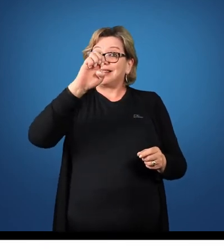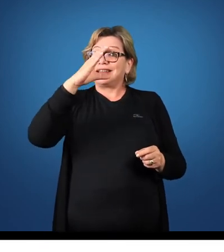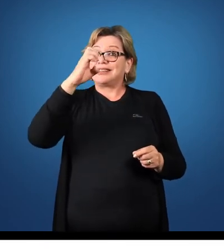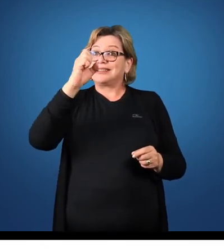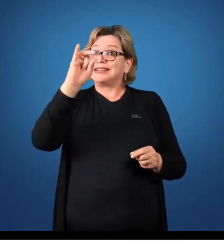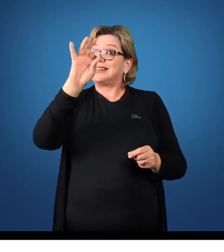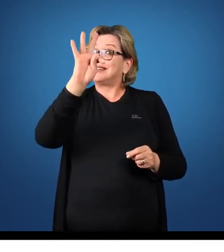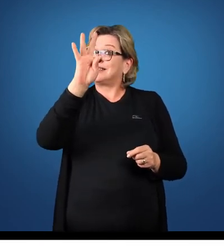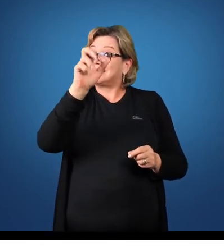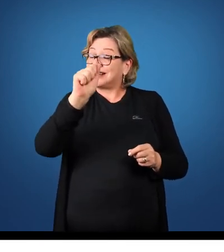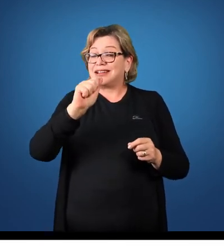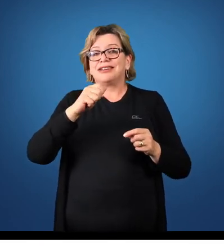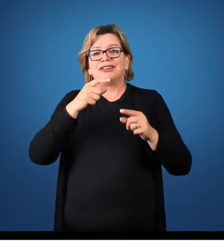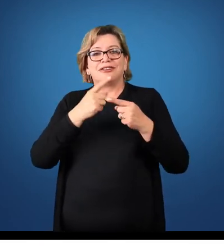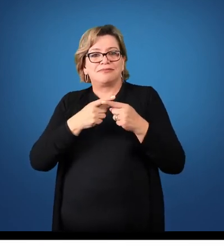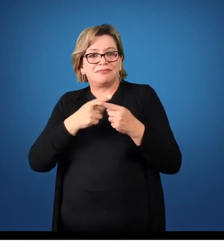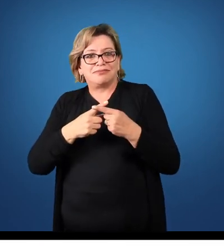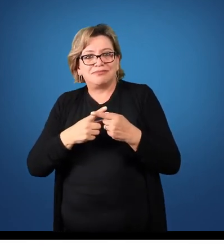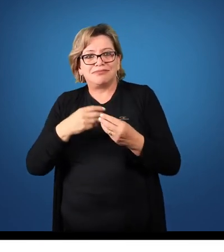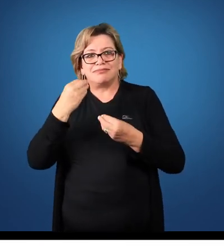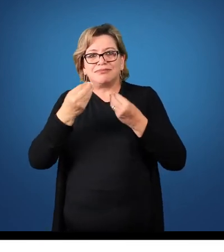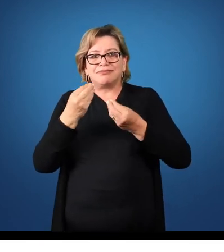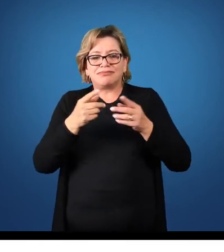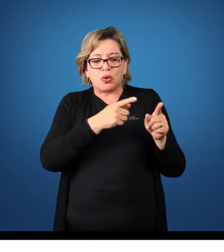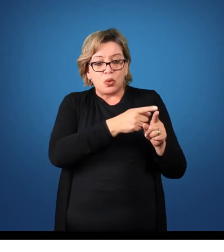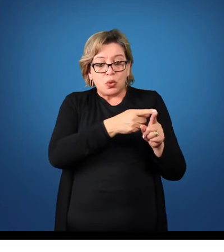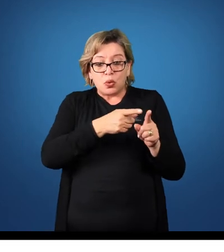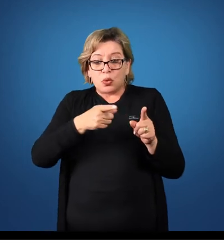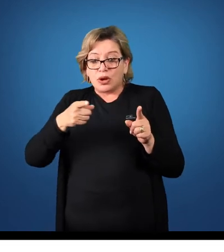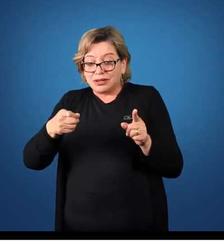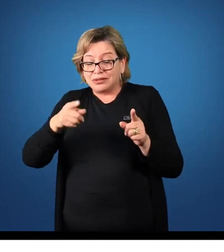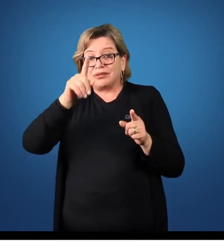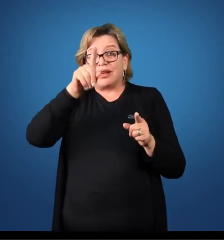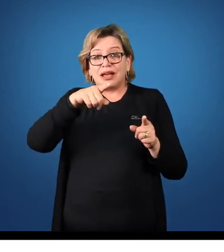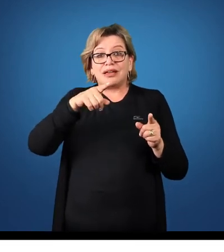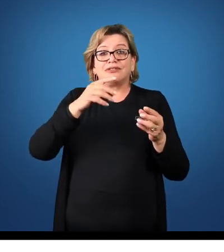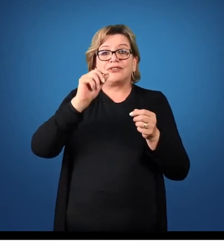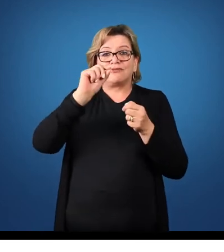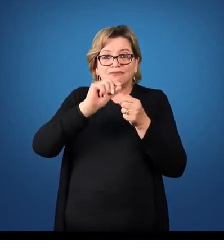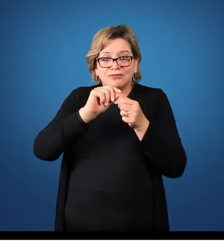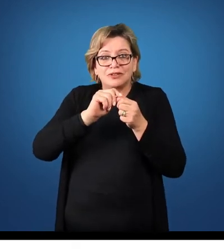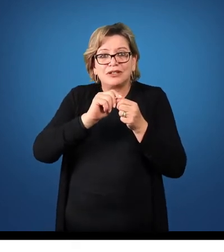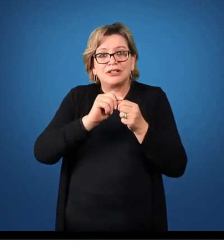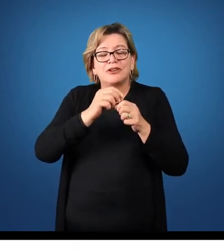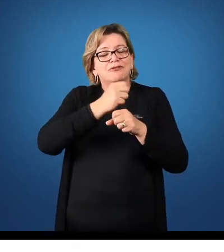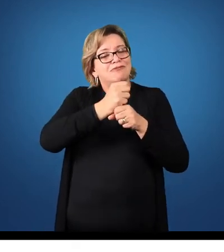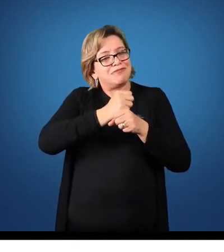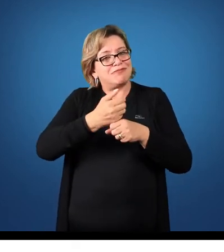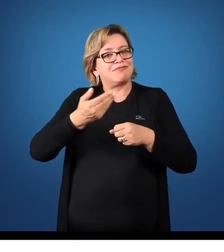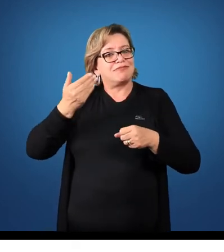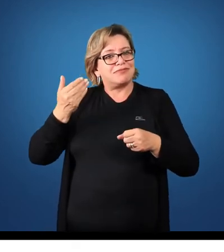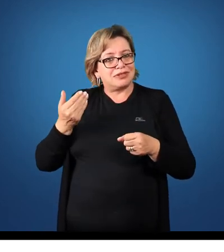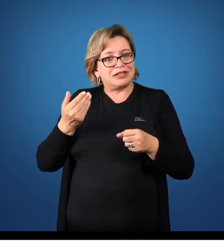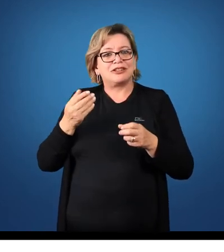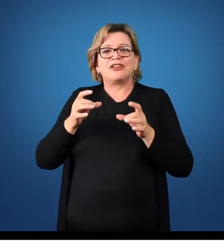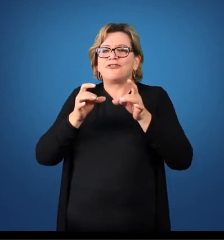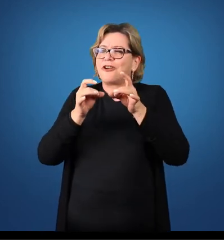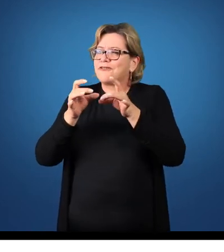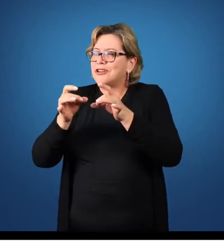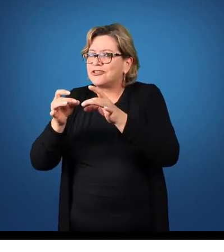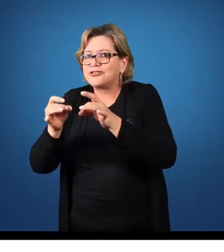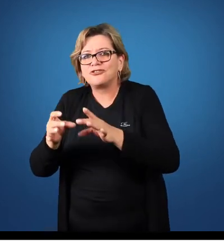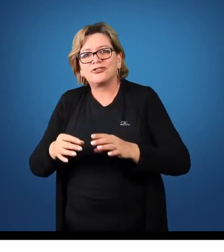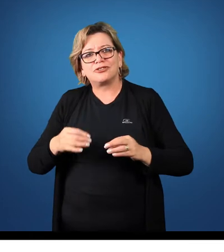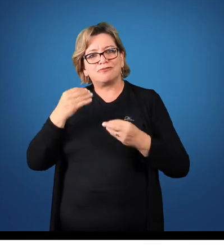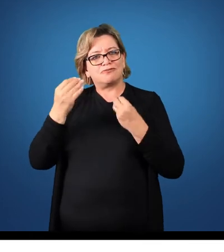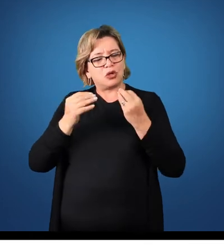competência dela, o regime de competência, foi produzido no ano anterior, vendido no ano